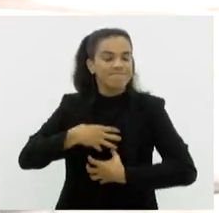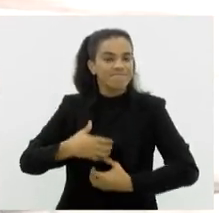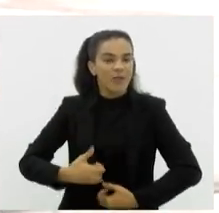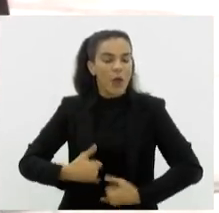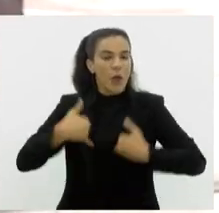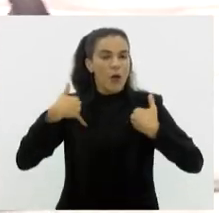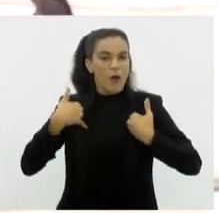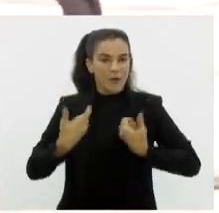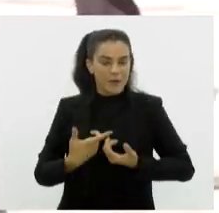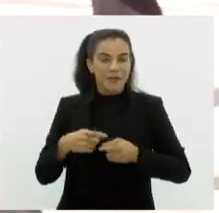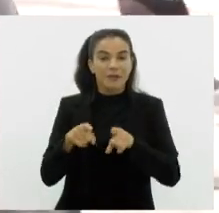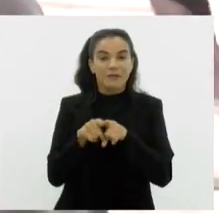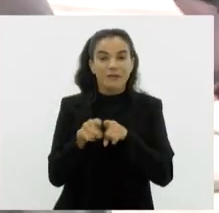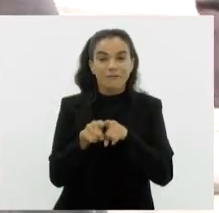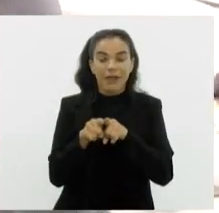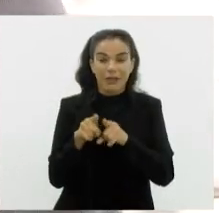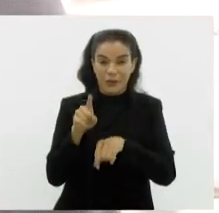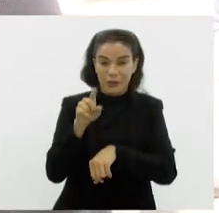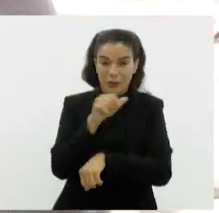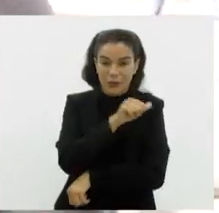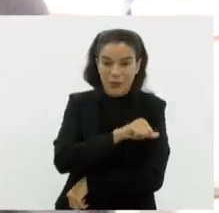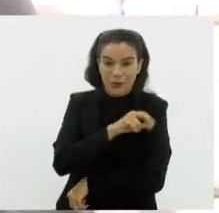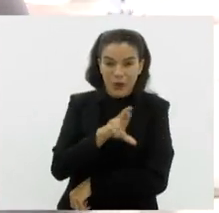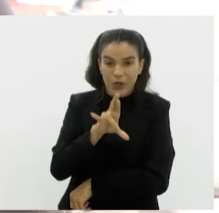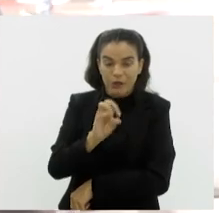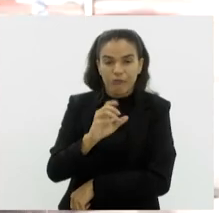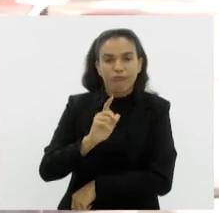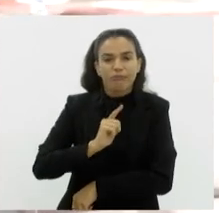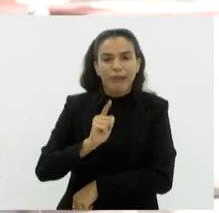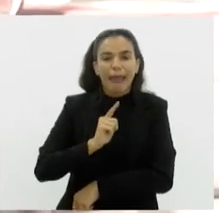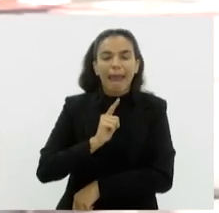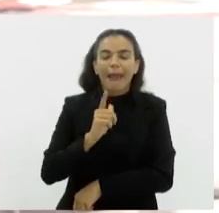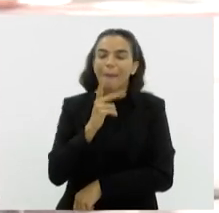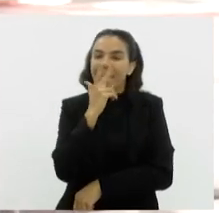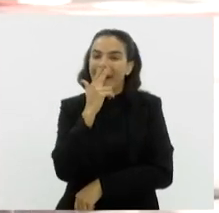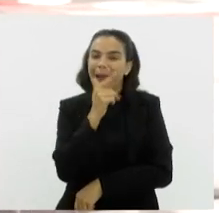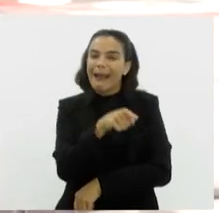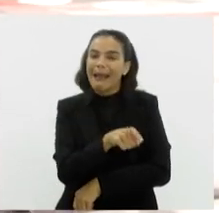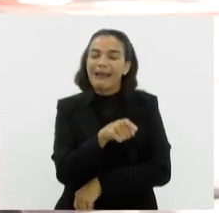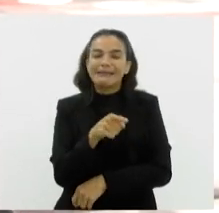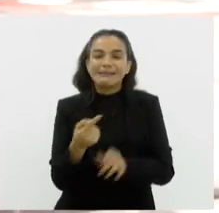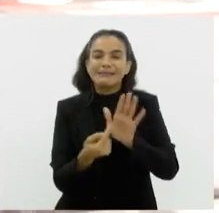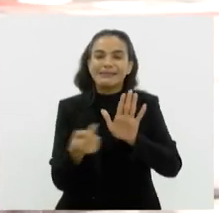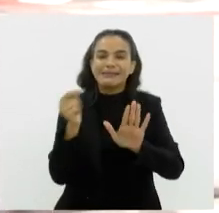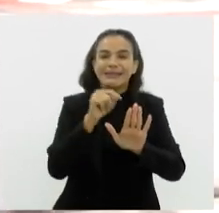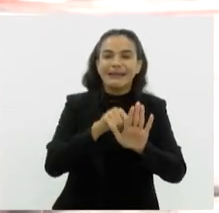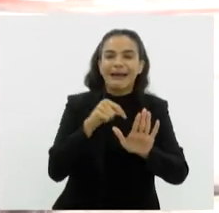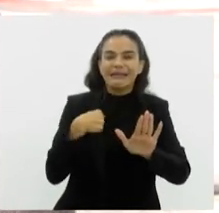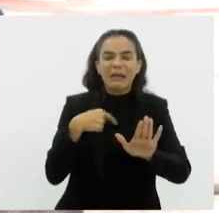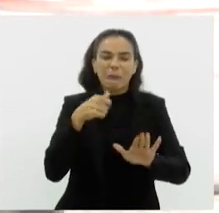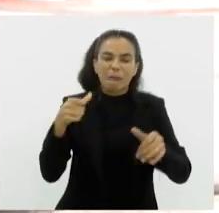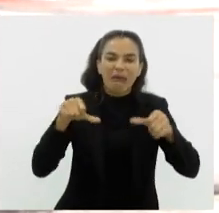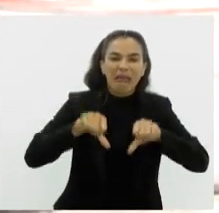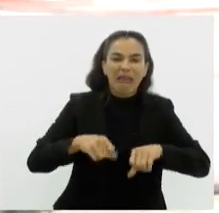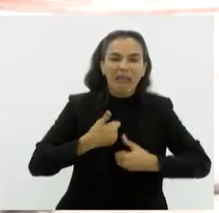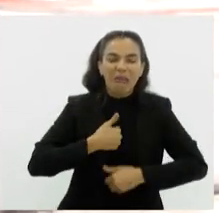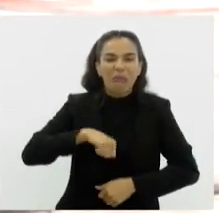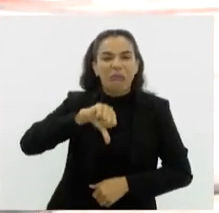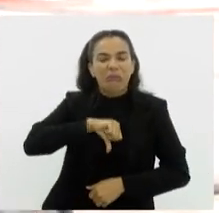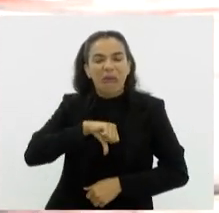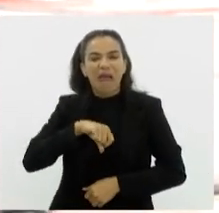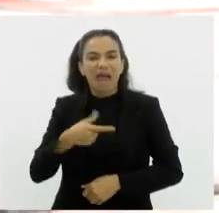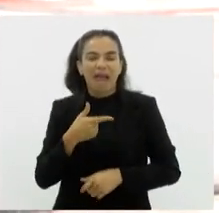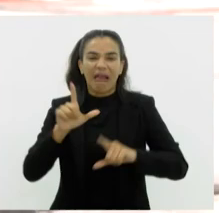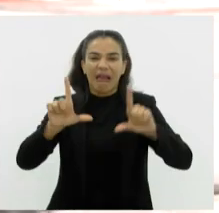E vale lembrar, às vezes a gente no Rio de Janeiro tem muito aquela síndrome de vira-lata, né? De que a gente é sempre pior. A gente está, às vezes, no